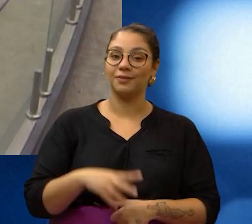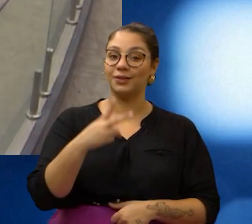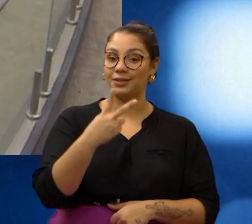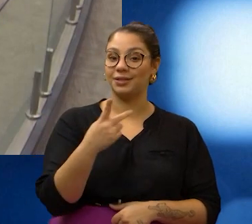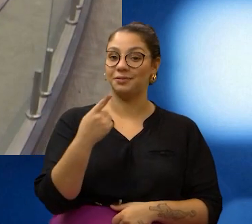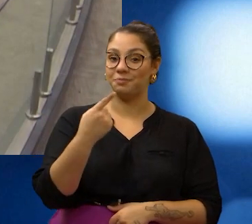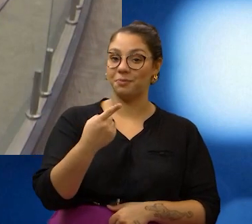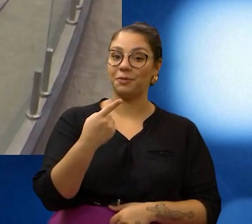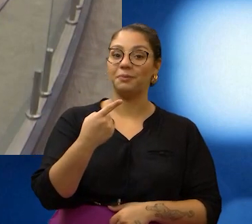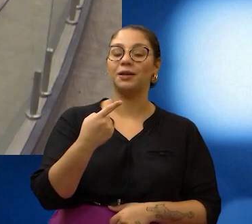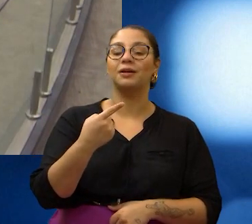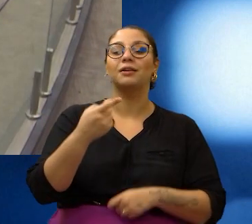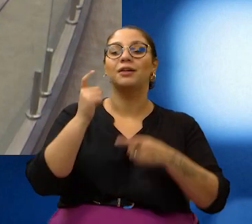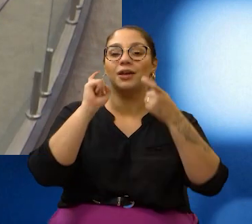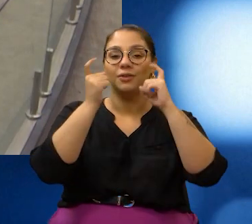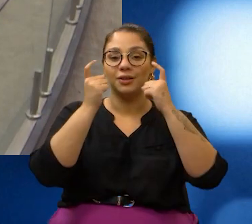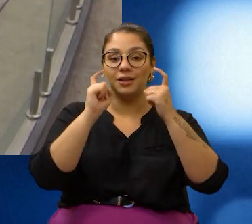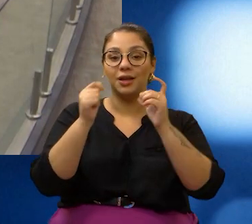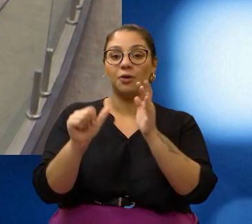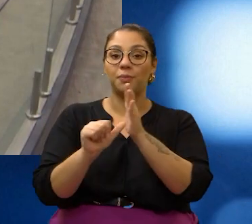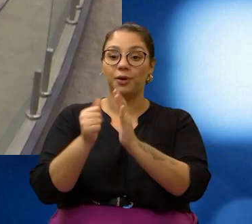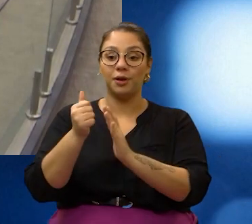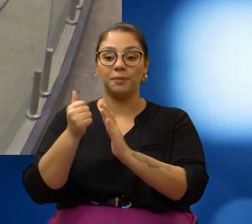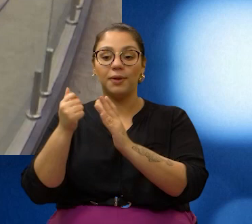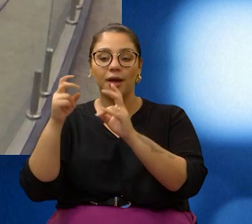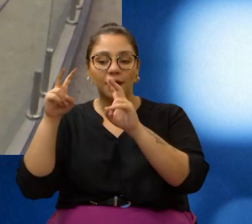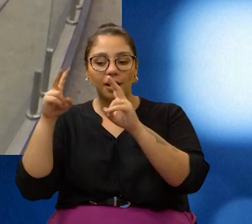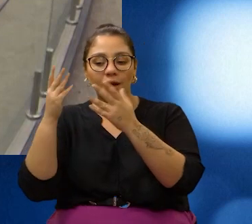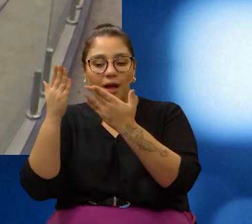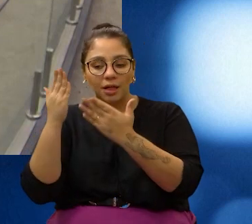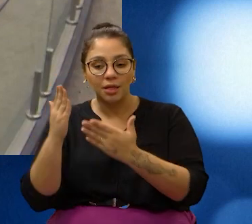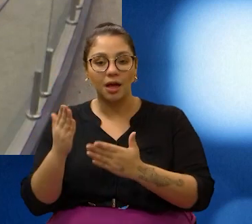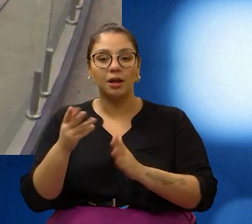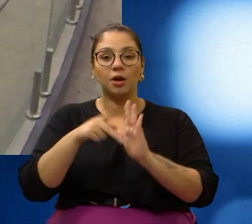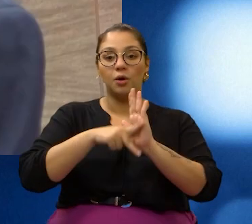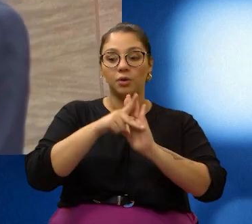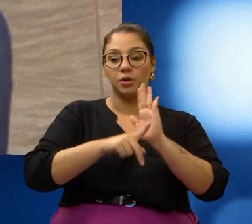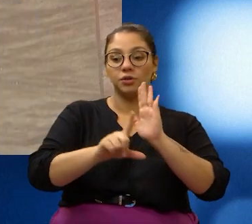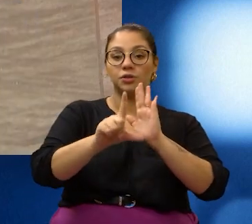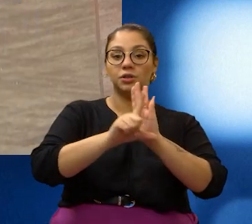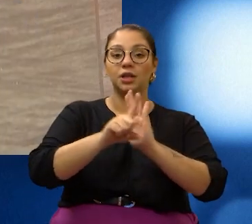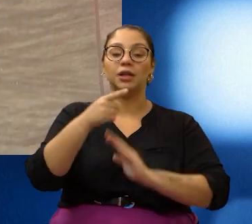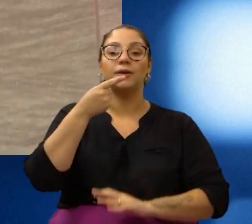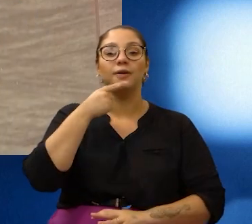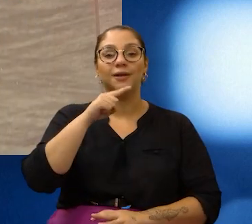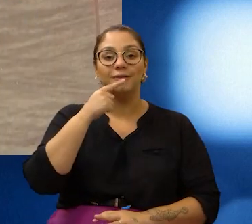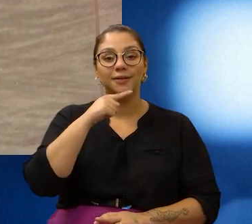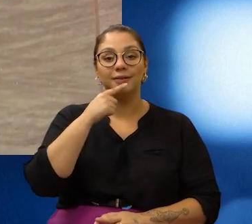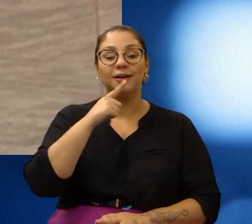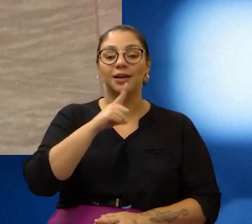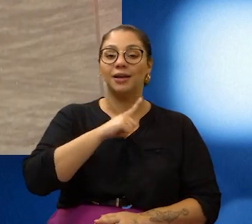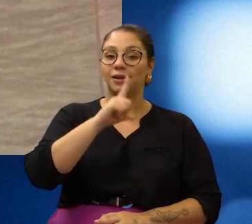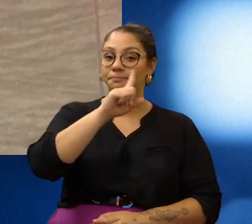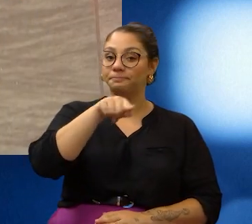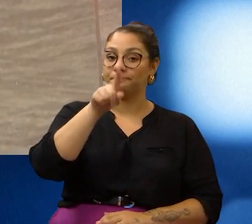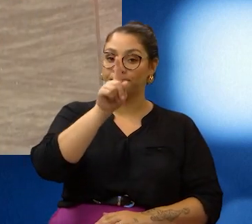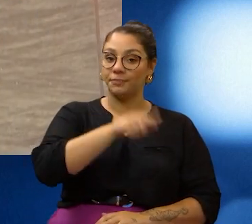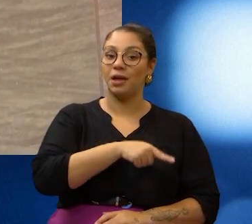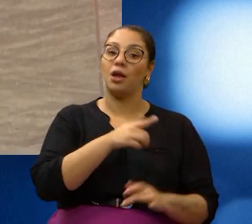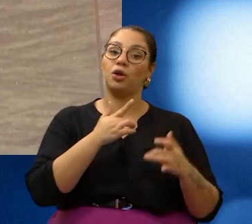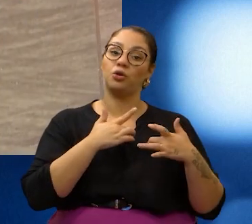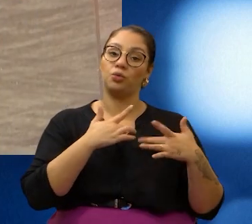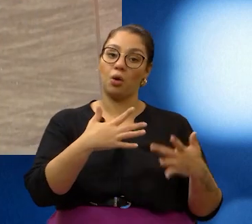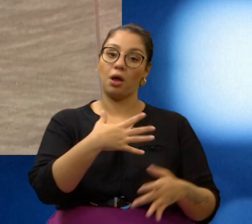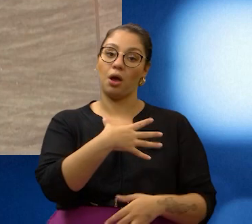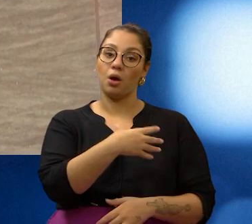Reúnião Ordinária, vereadores aprovam em primeira análise projeto de lei do vereador Eduardo Magoga, que isenta doadores